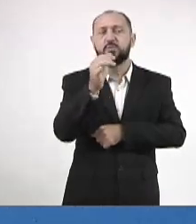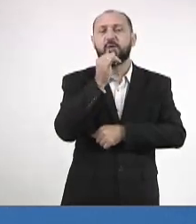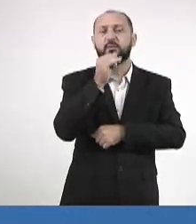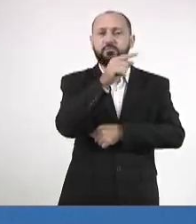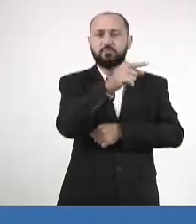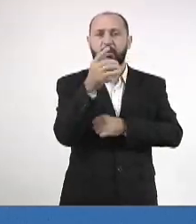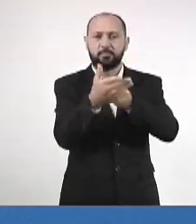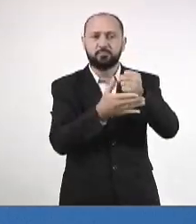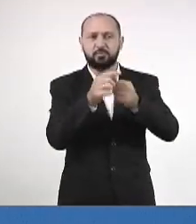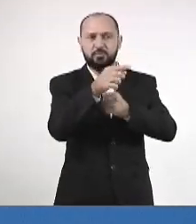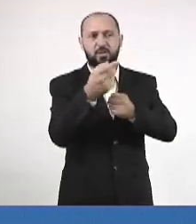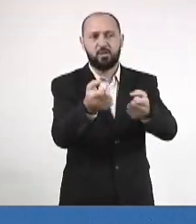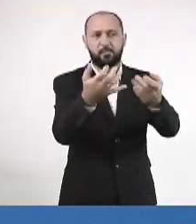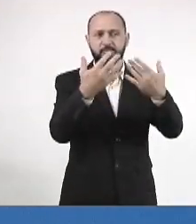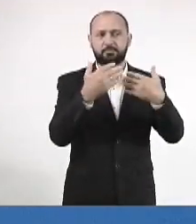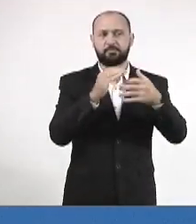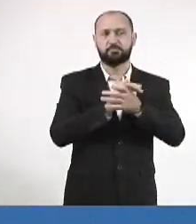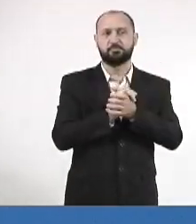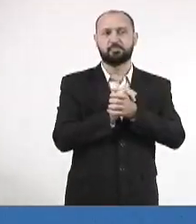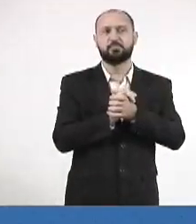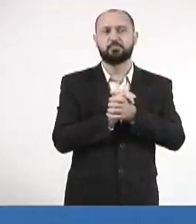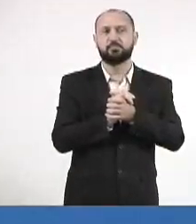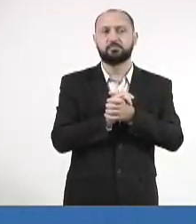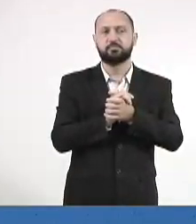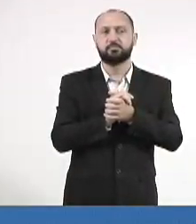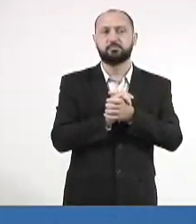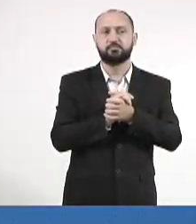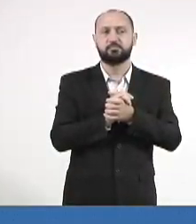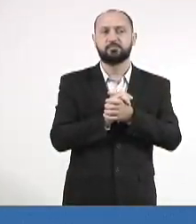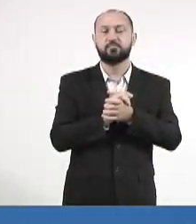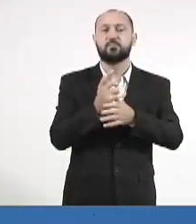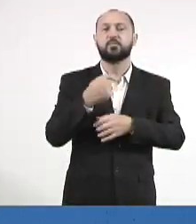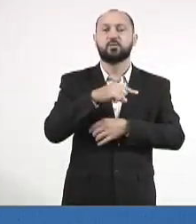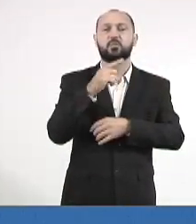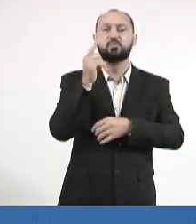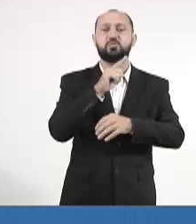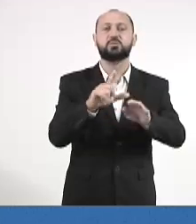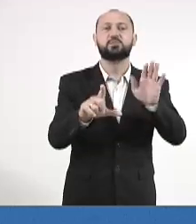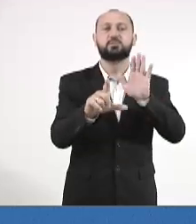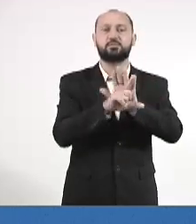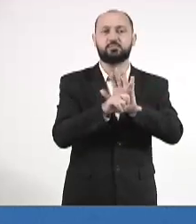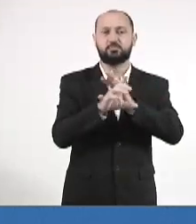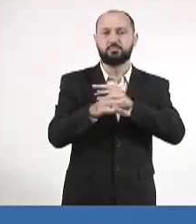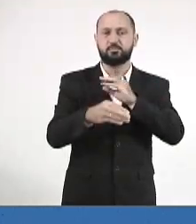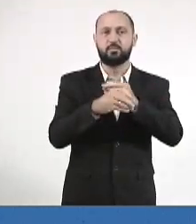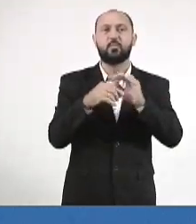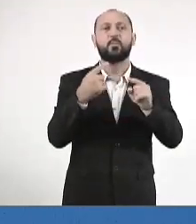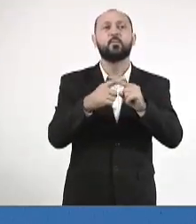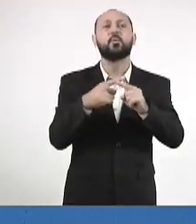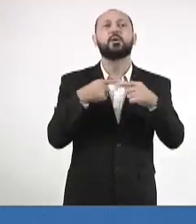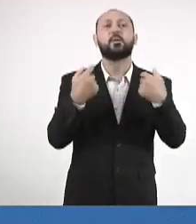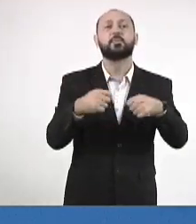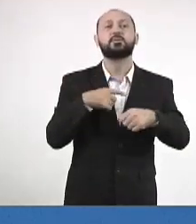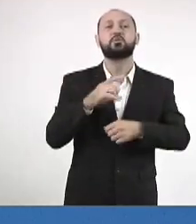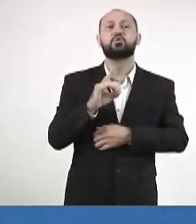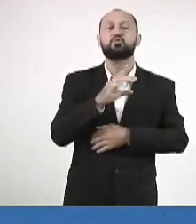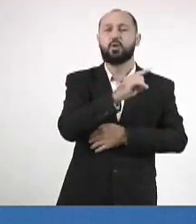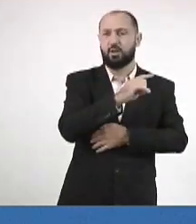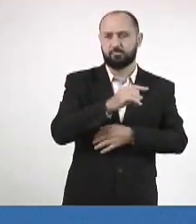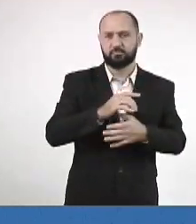embasado no que a Exª falou, dessa questão de a gente poder legislar de forma concorrente. Por que tem que ser só lá?